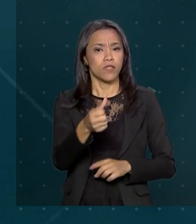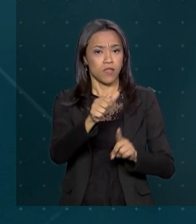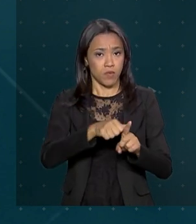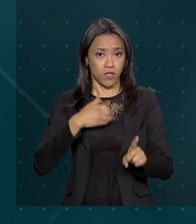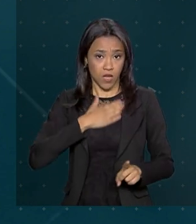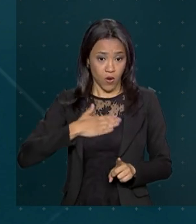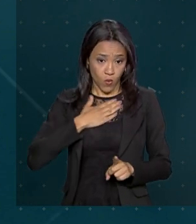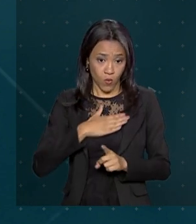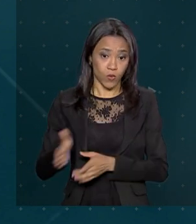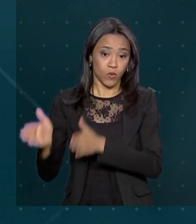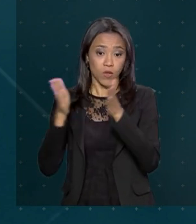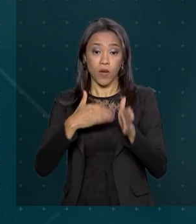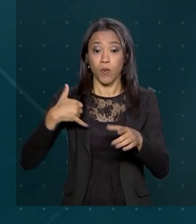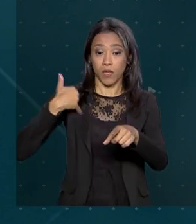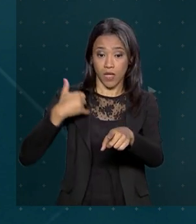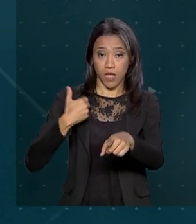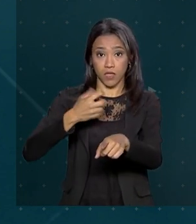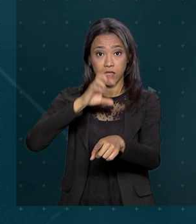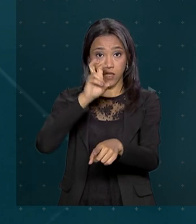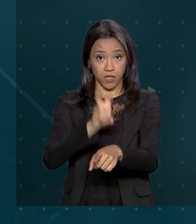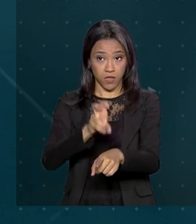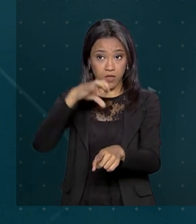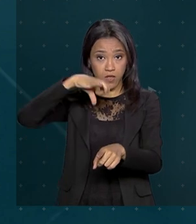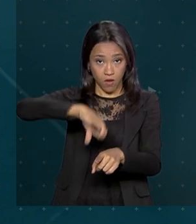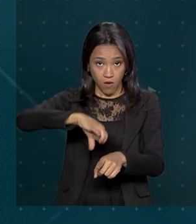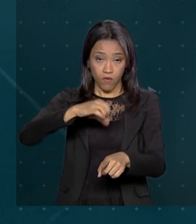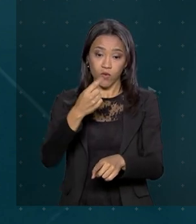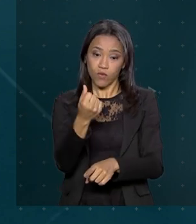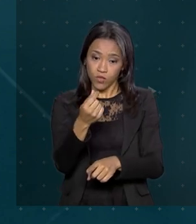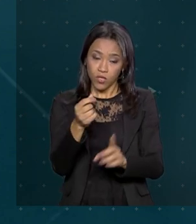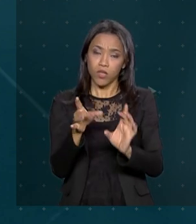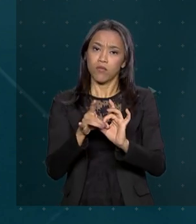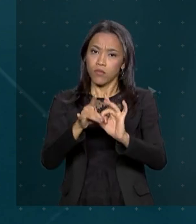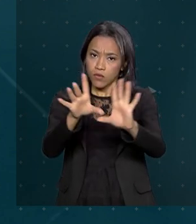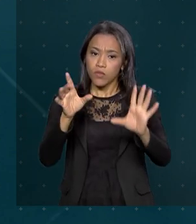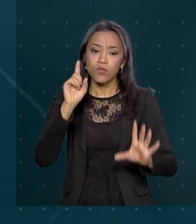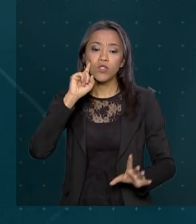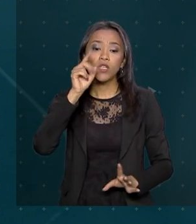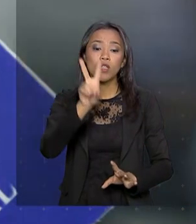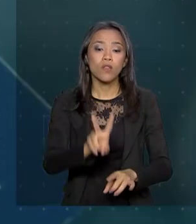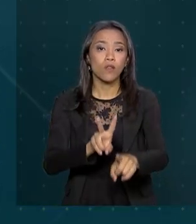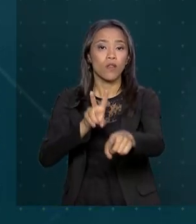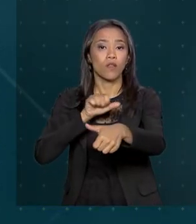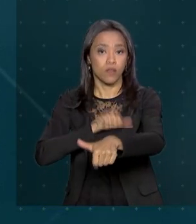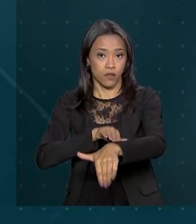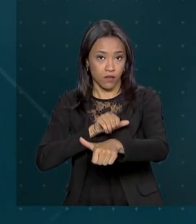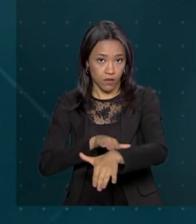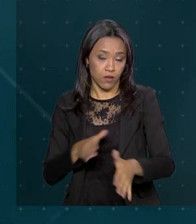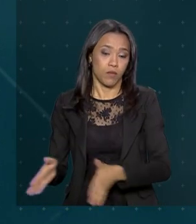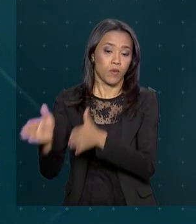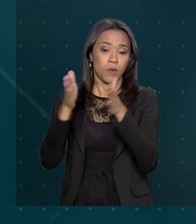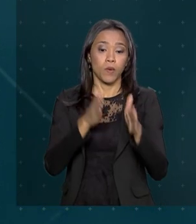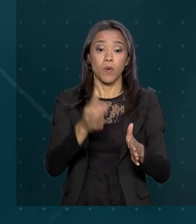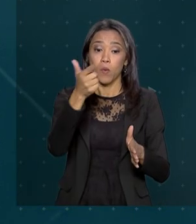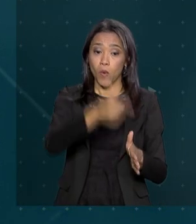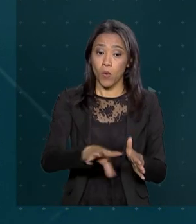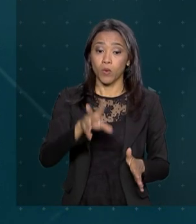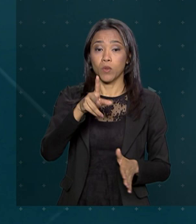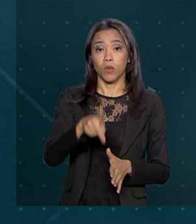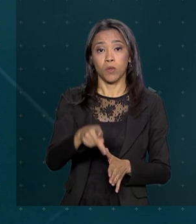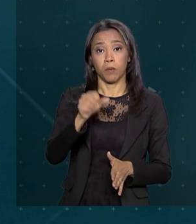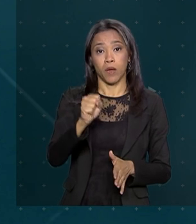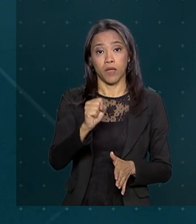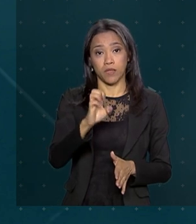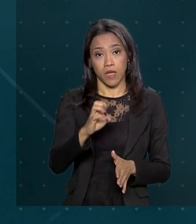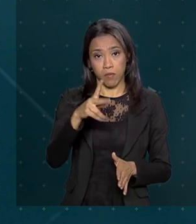cotistas com até 59 anos, o dinheiro estará disponível no dia 2 de setembro. No caso do PASEP, se a pessoa